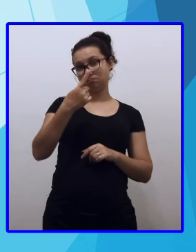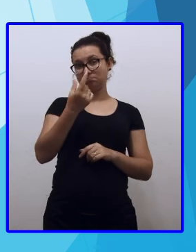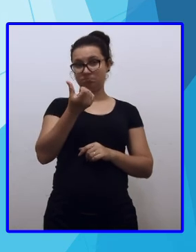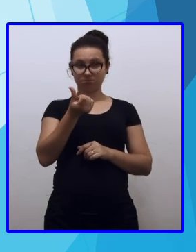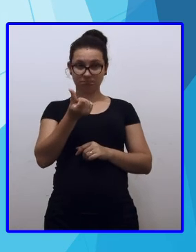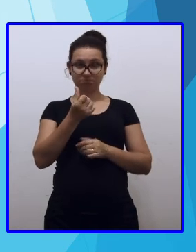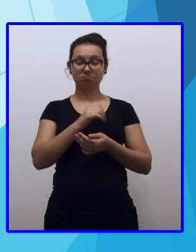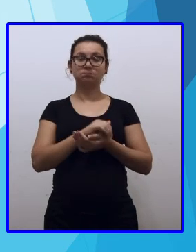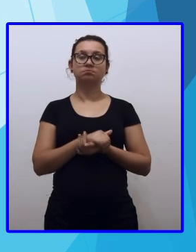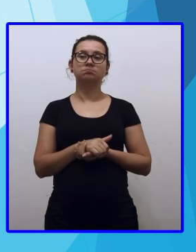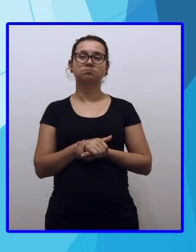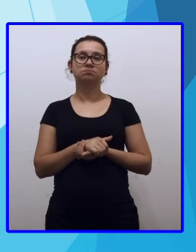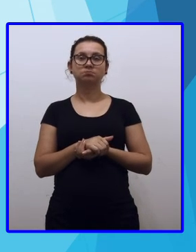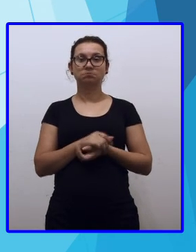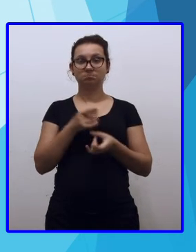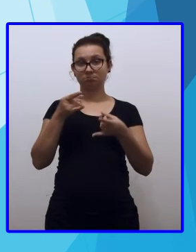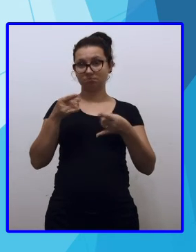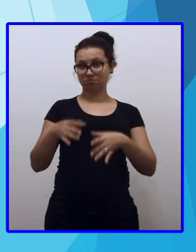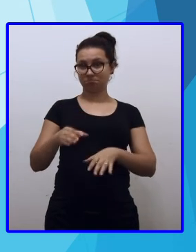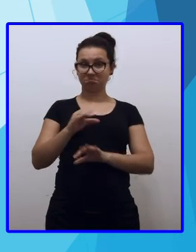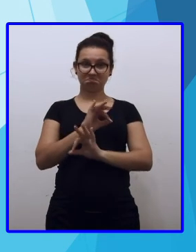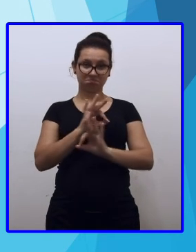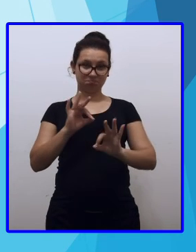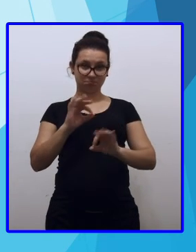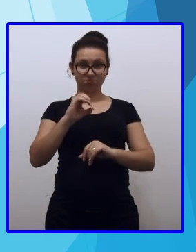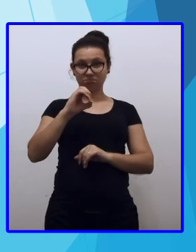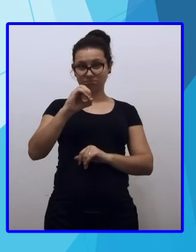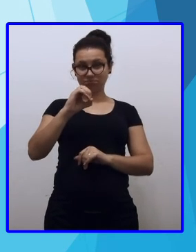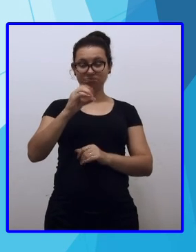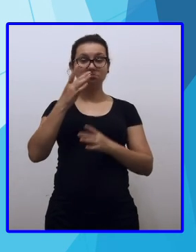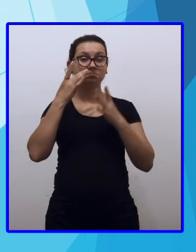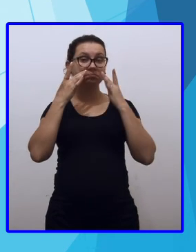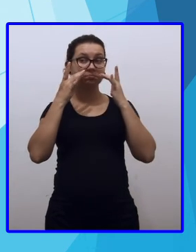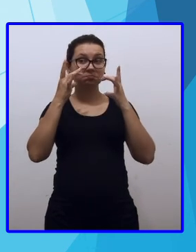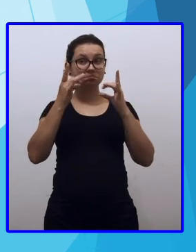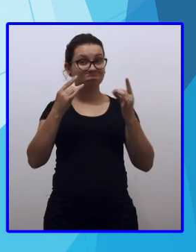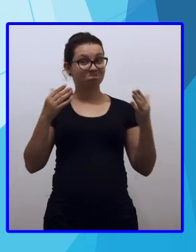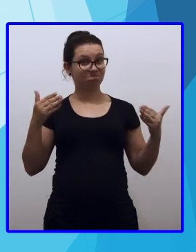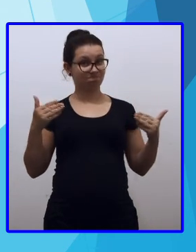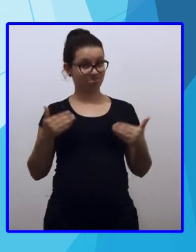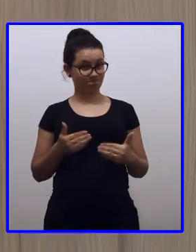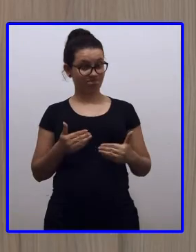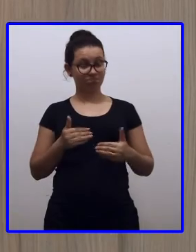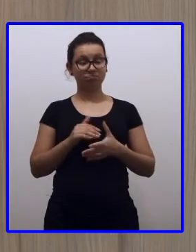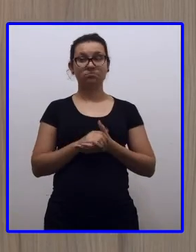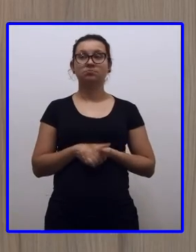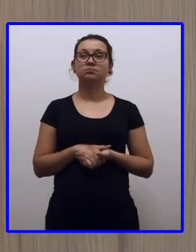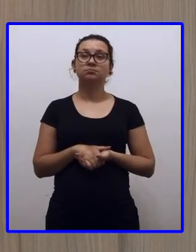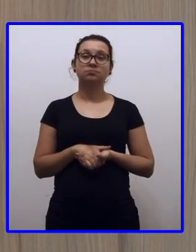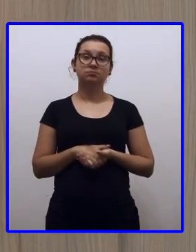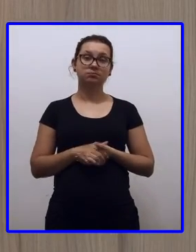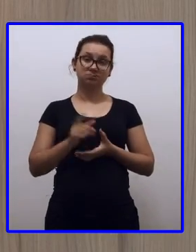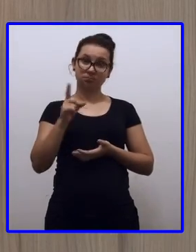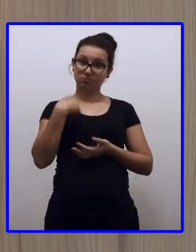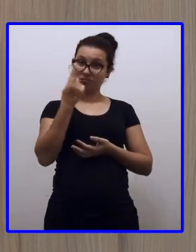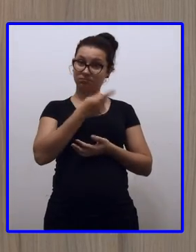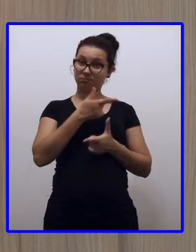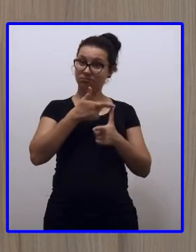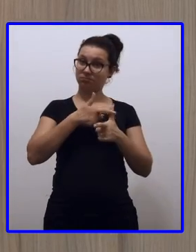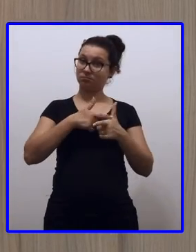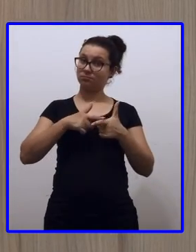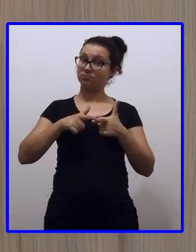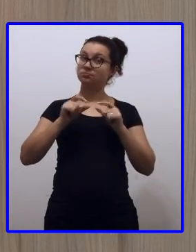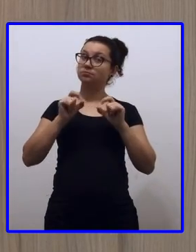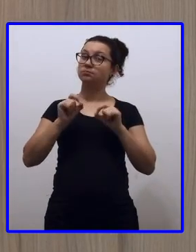dezesseis. Para dezesseis, nada. Preste atenção agora. Agora, nós dividimos